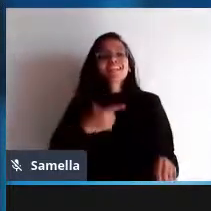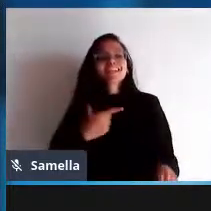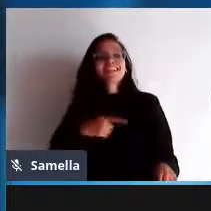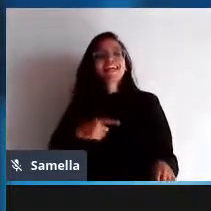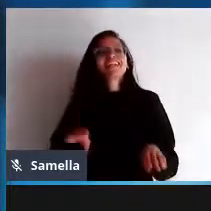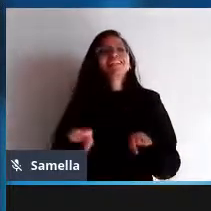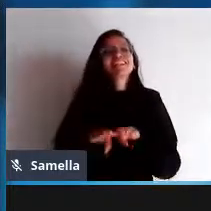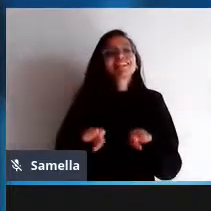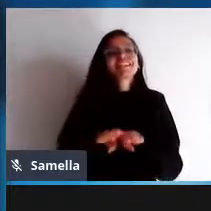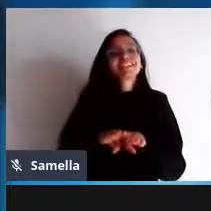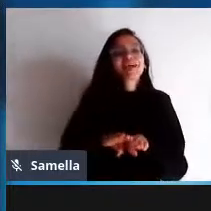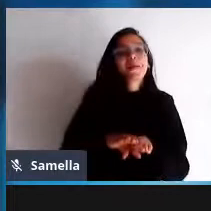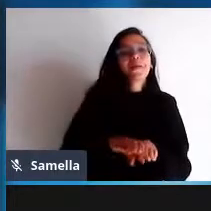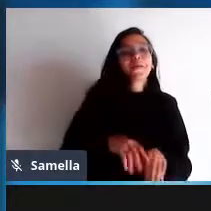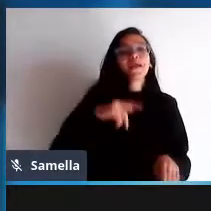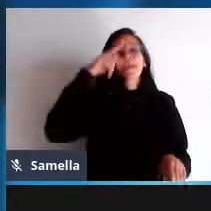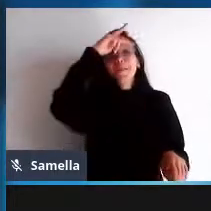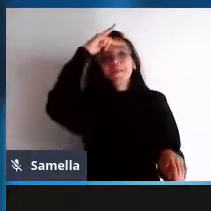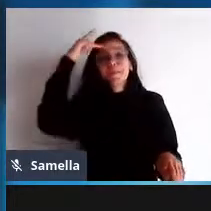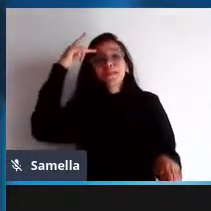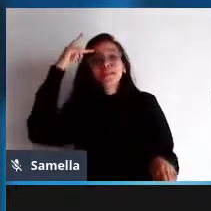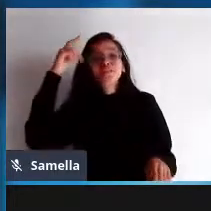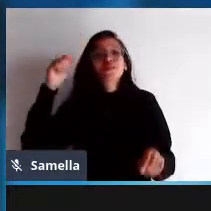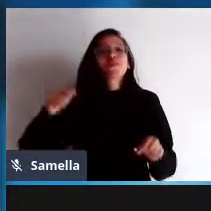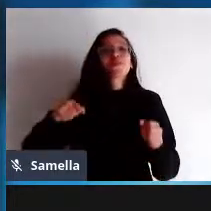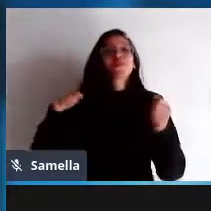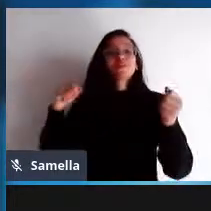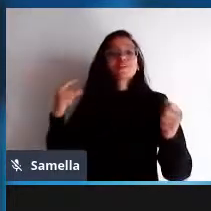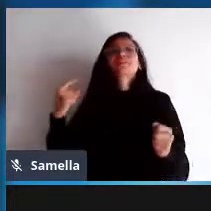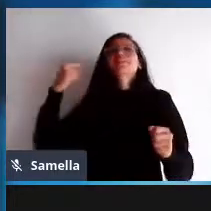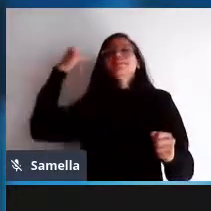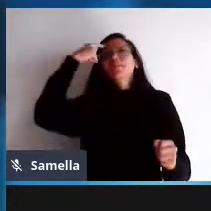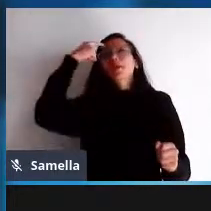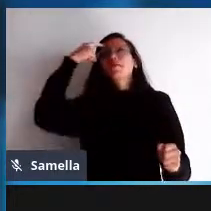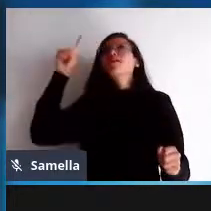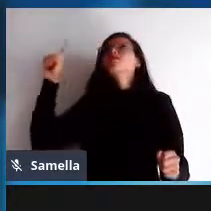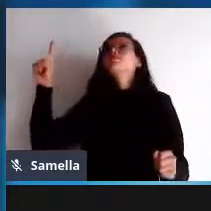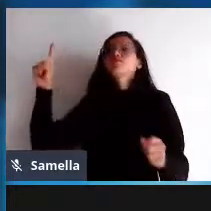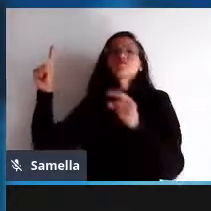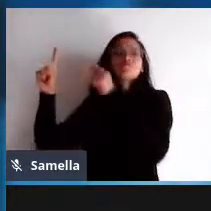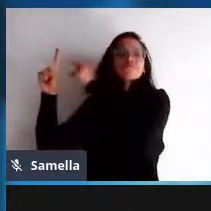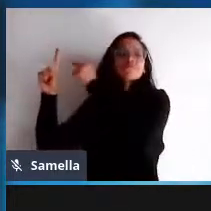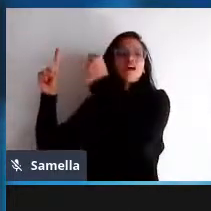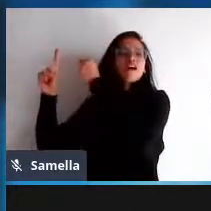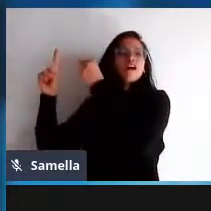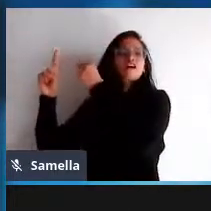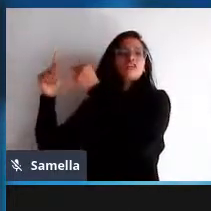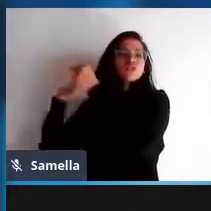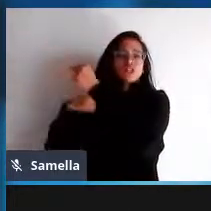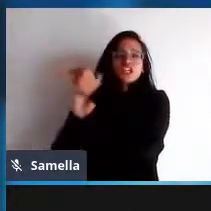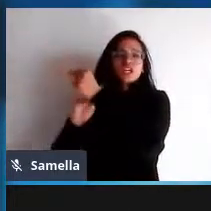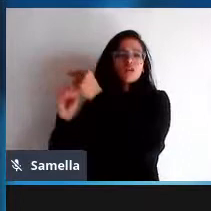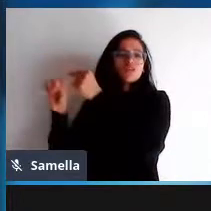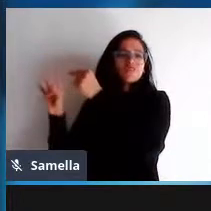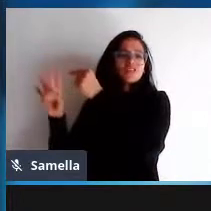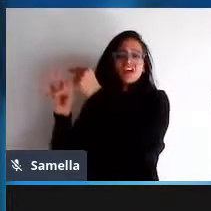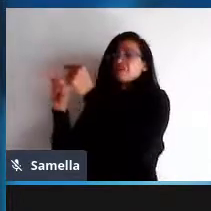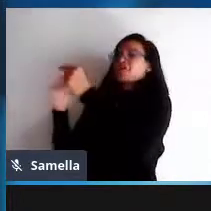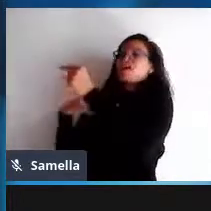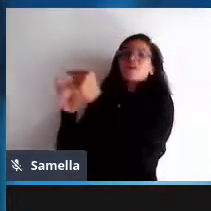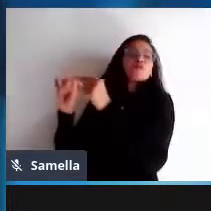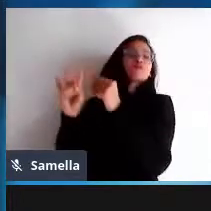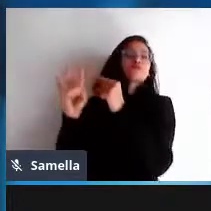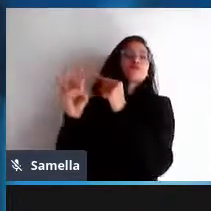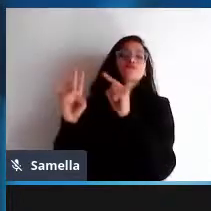programada para dar uma noção de quem sou eu a partir de de uma coletividade então